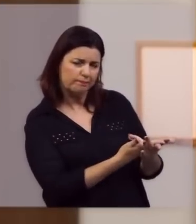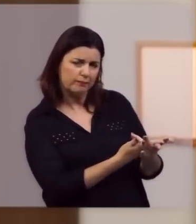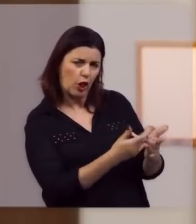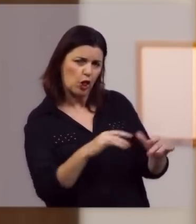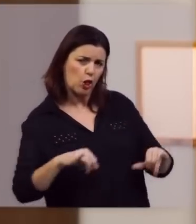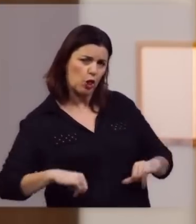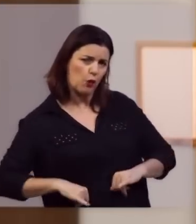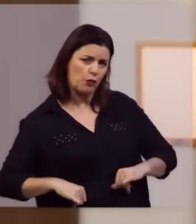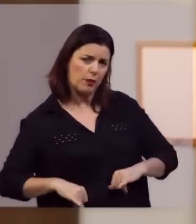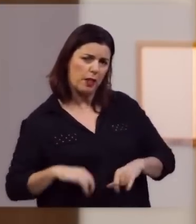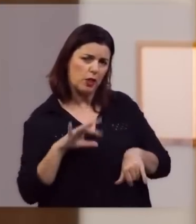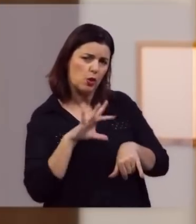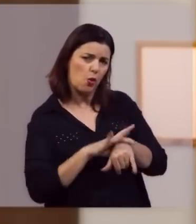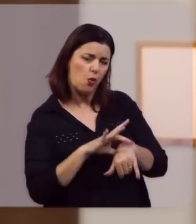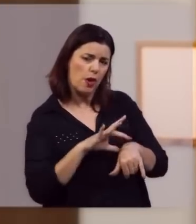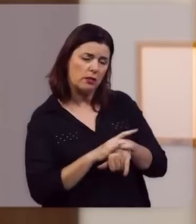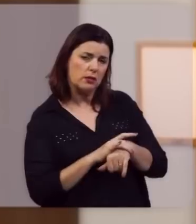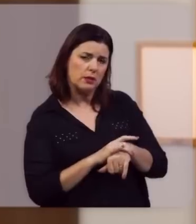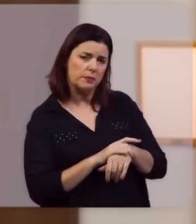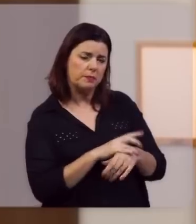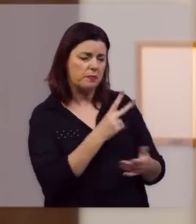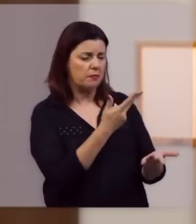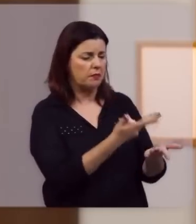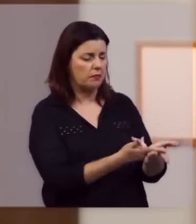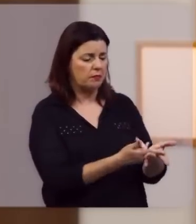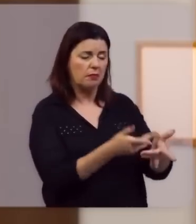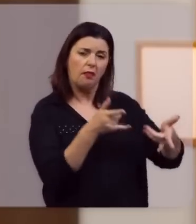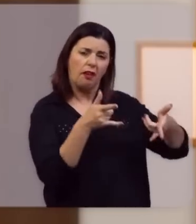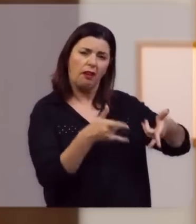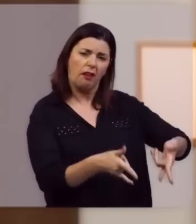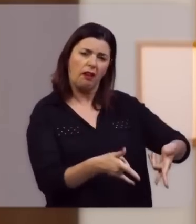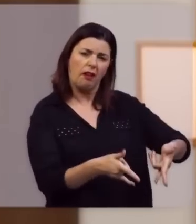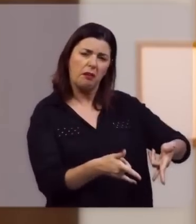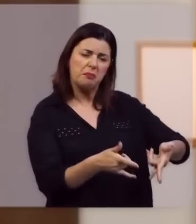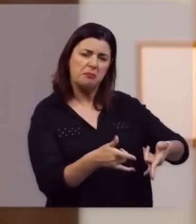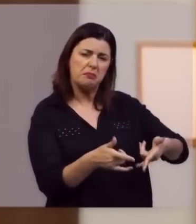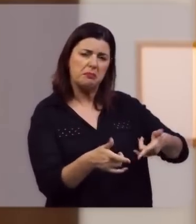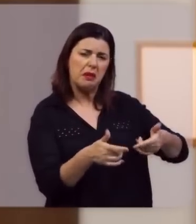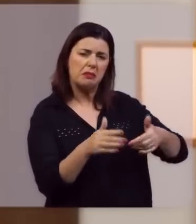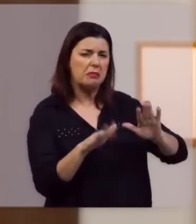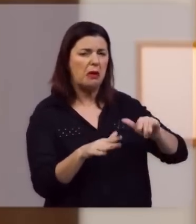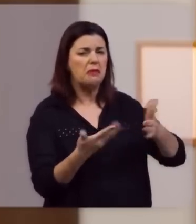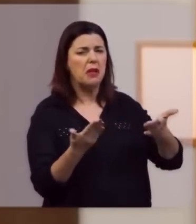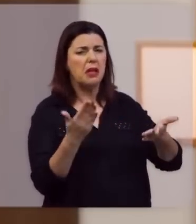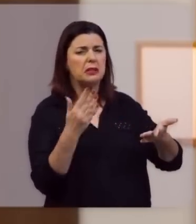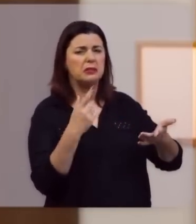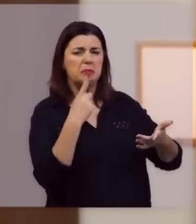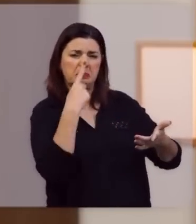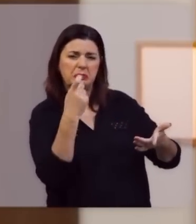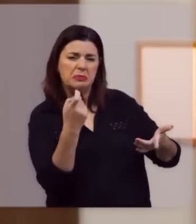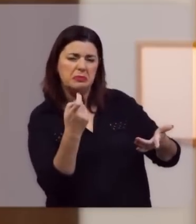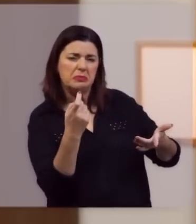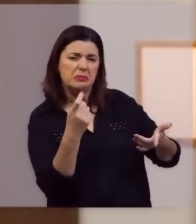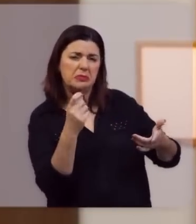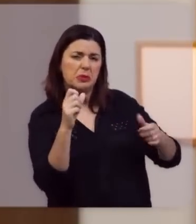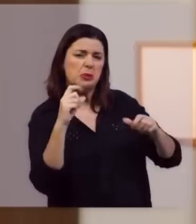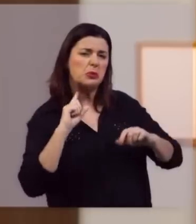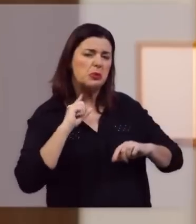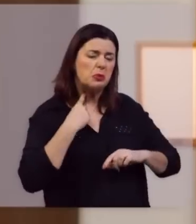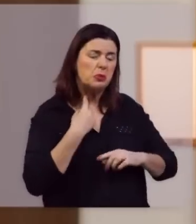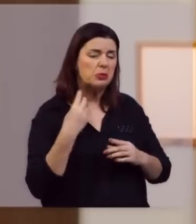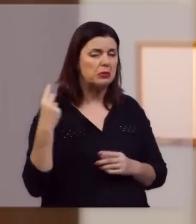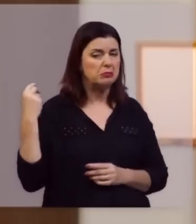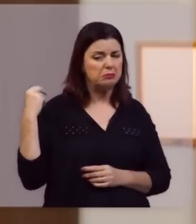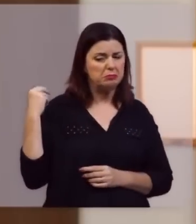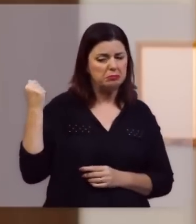doença, lançado numa maca, talvez, rota, mal cheirosa. Há